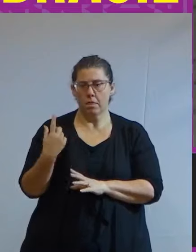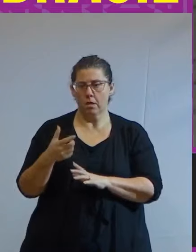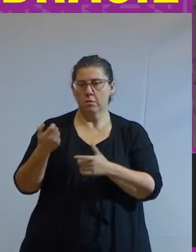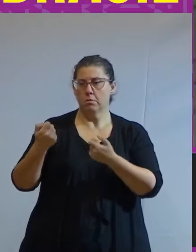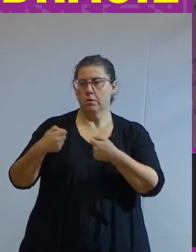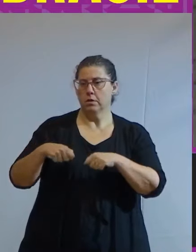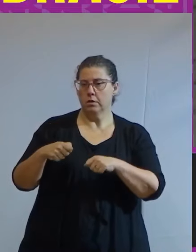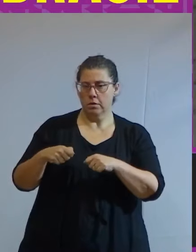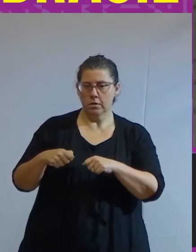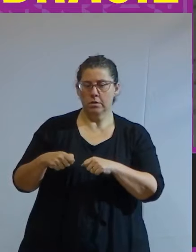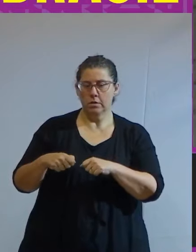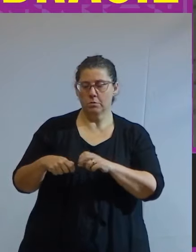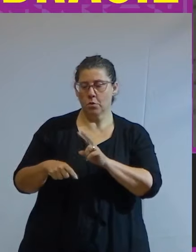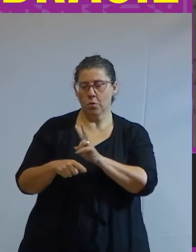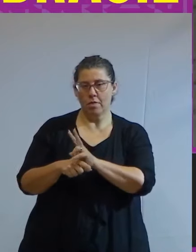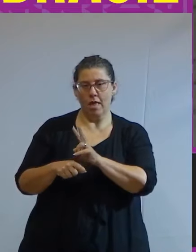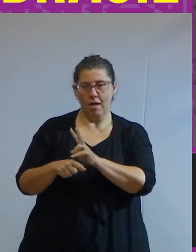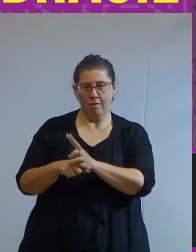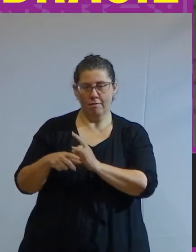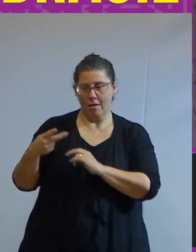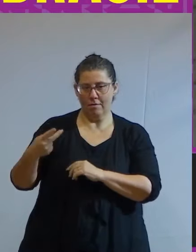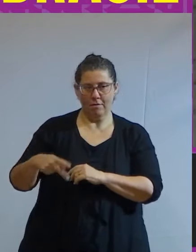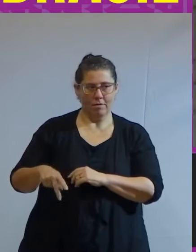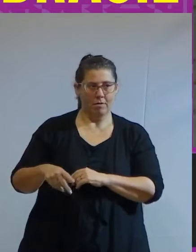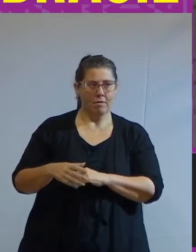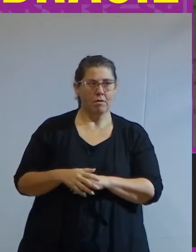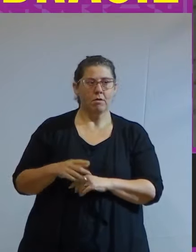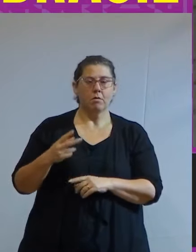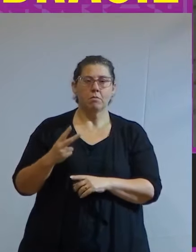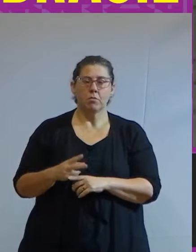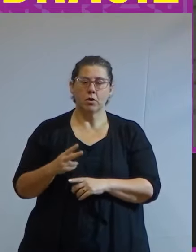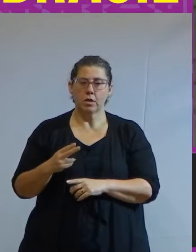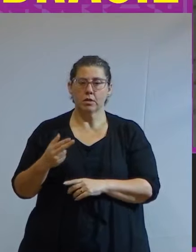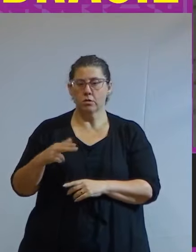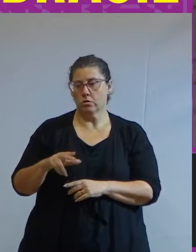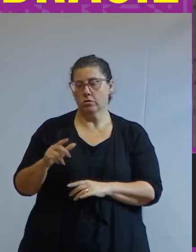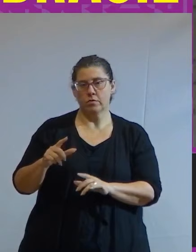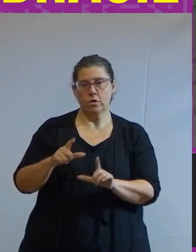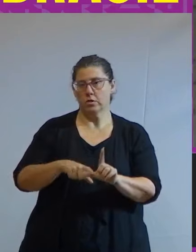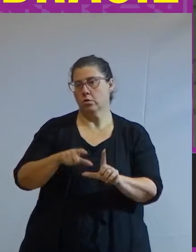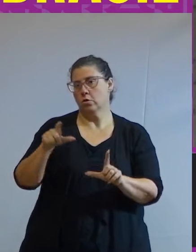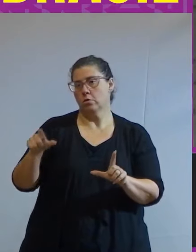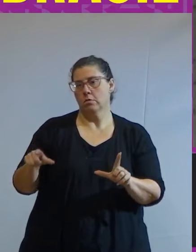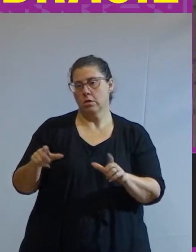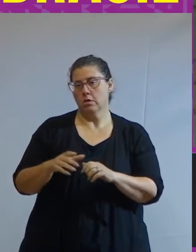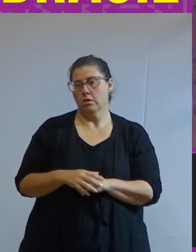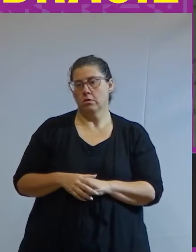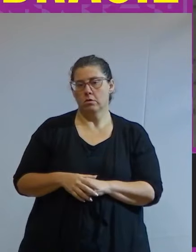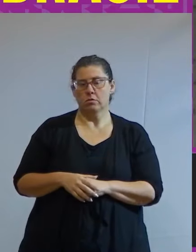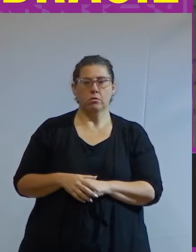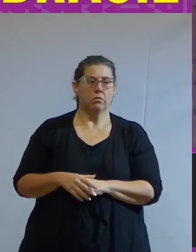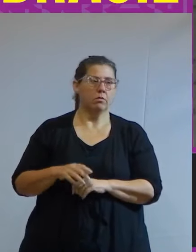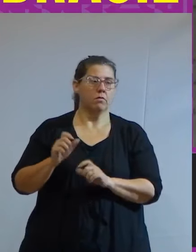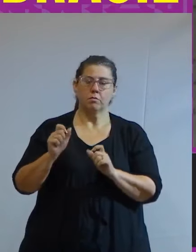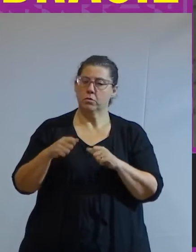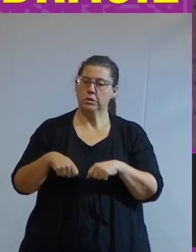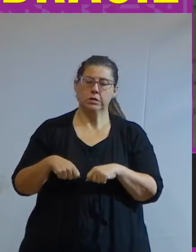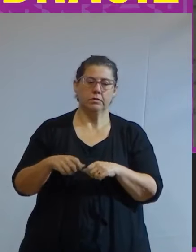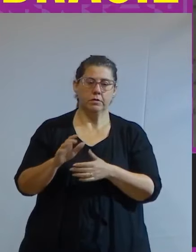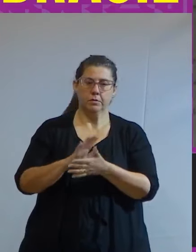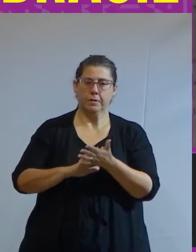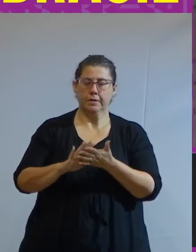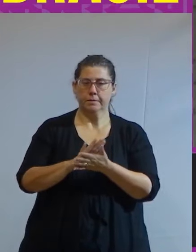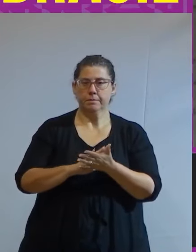precisamos zelar por ela porque sem a nossa autonomia não será possível